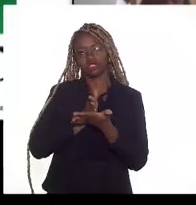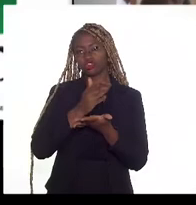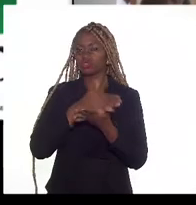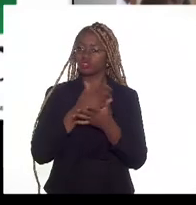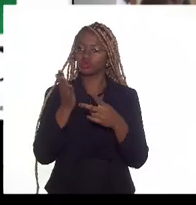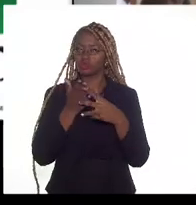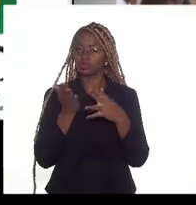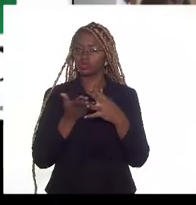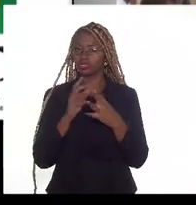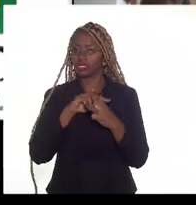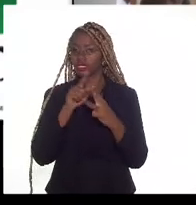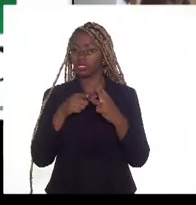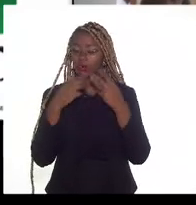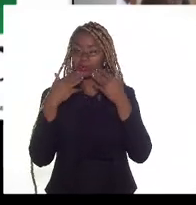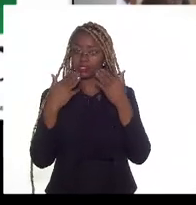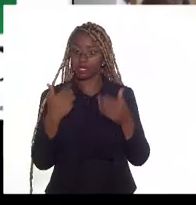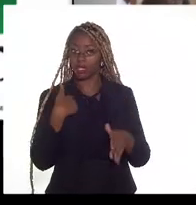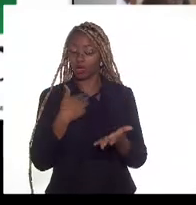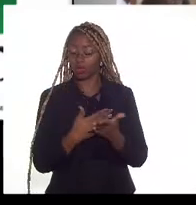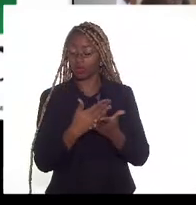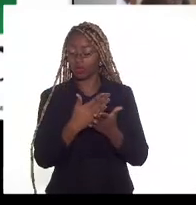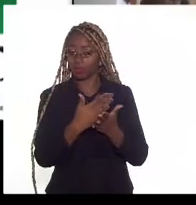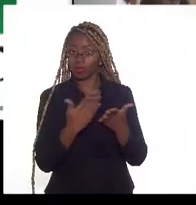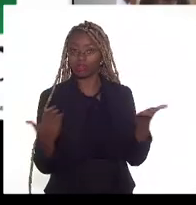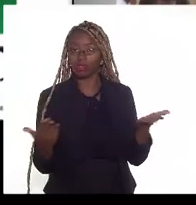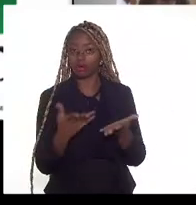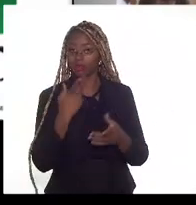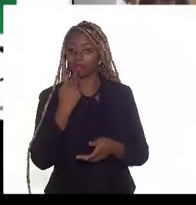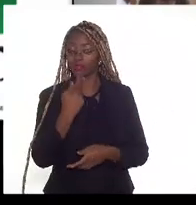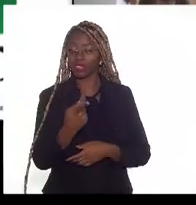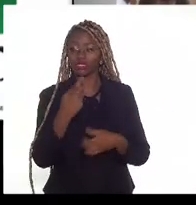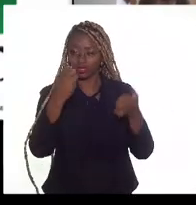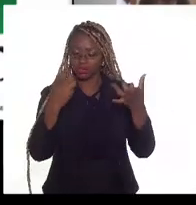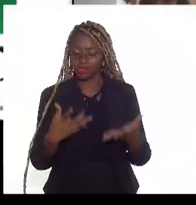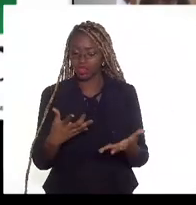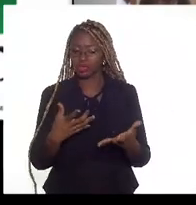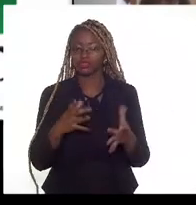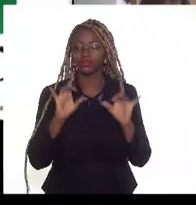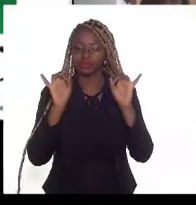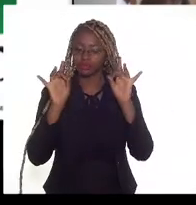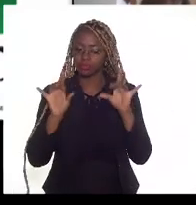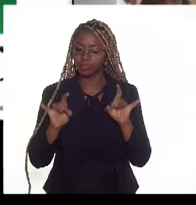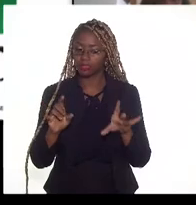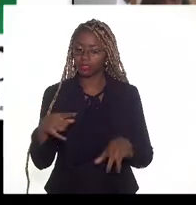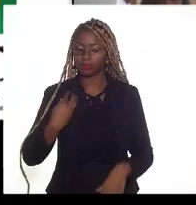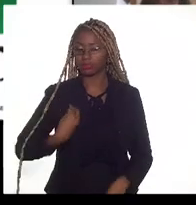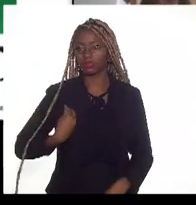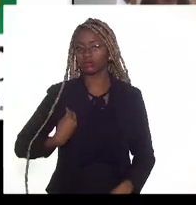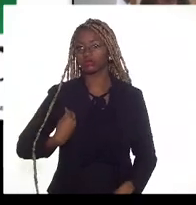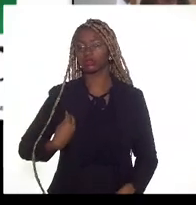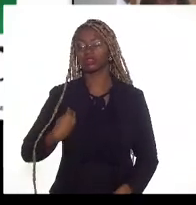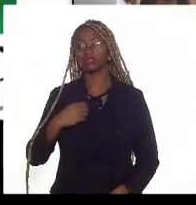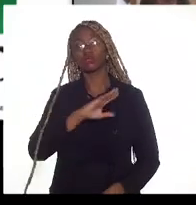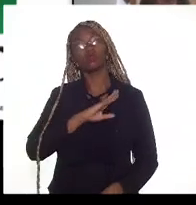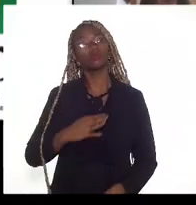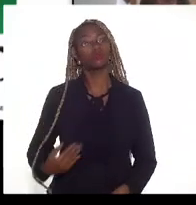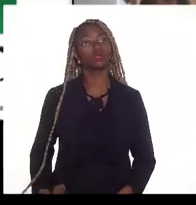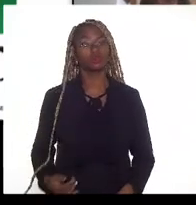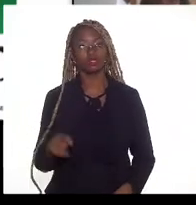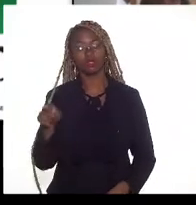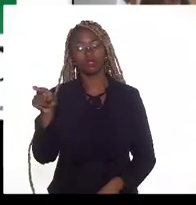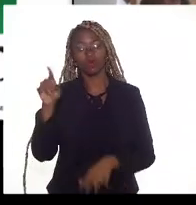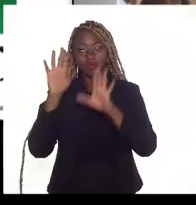apresentadores. Eu vou iniciar aqui falando especificamente sobre a questão das participações governamentais, tudo como foco